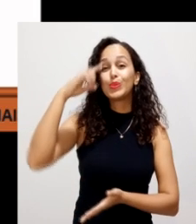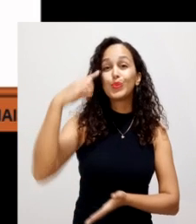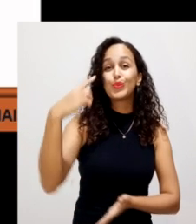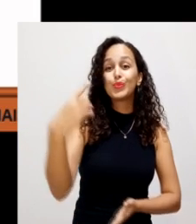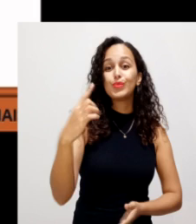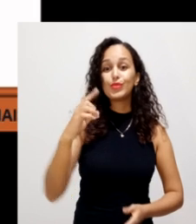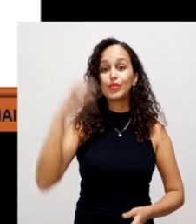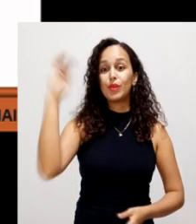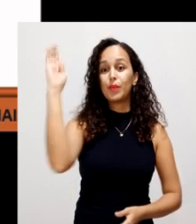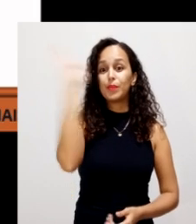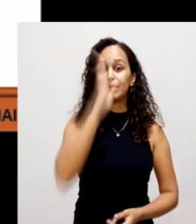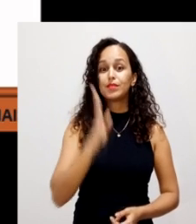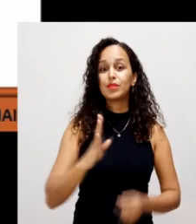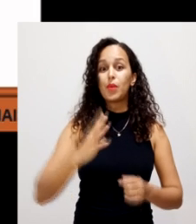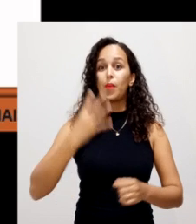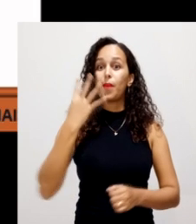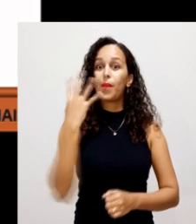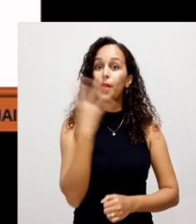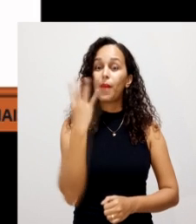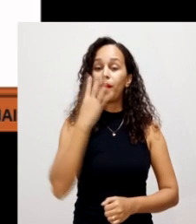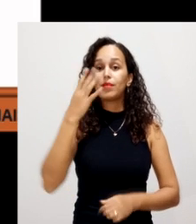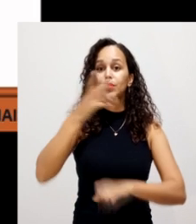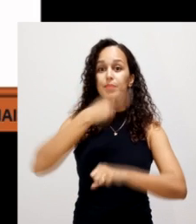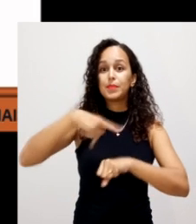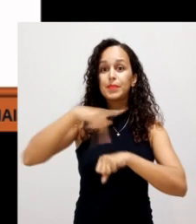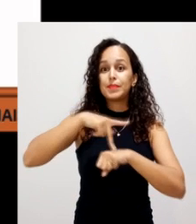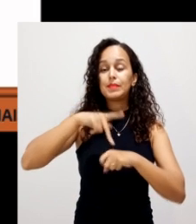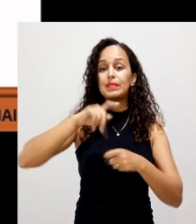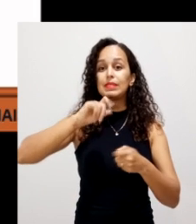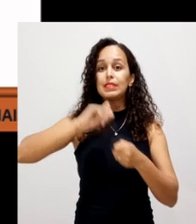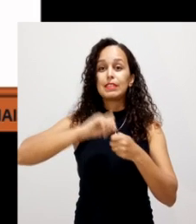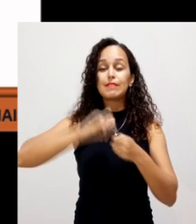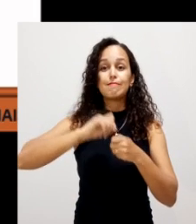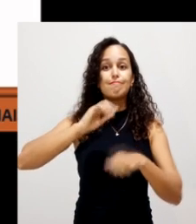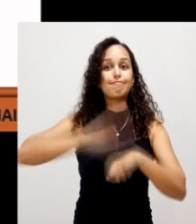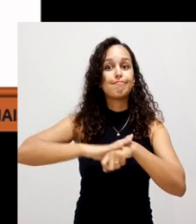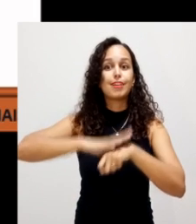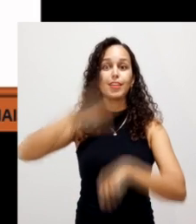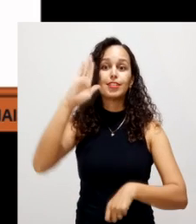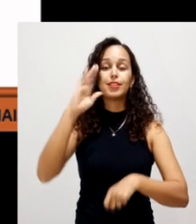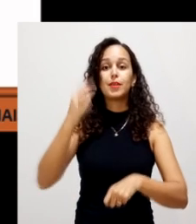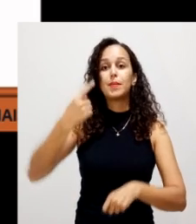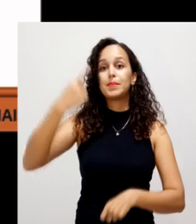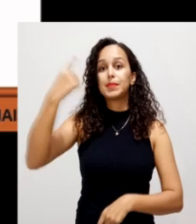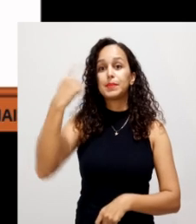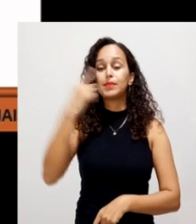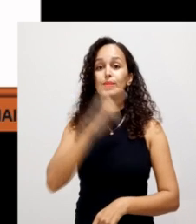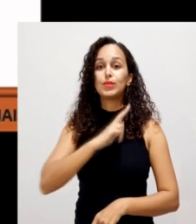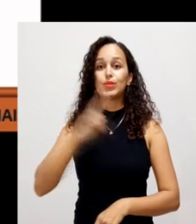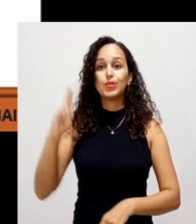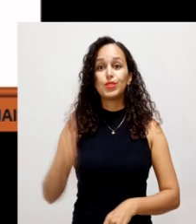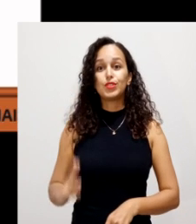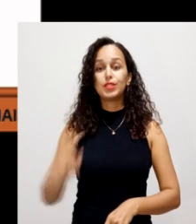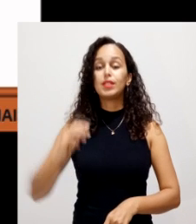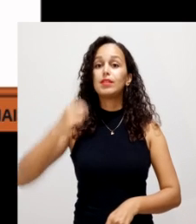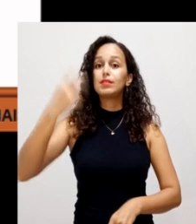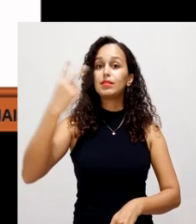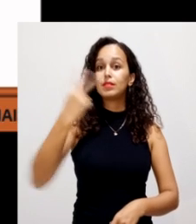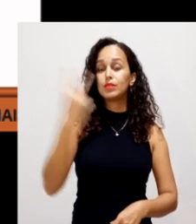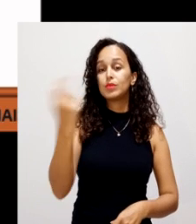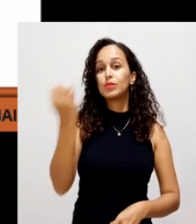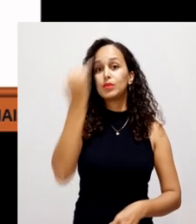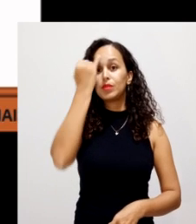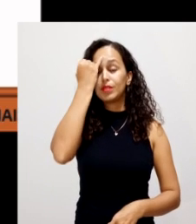resíduos. A gente fica atrás dos Estados Unidos, da China e da Índia. Nesse total aqui,